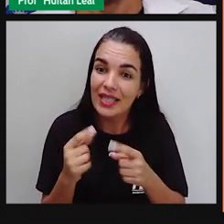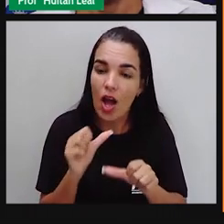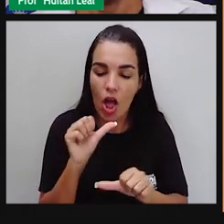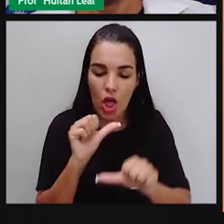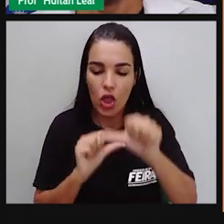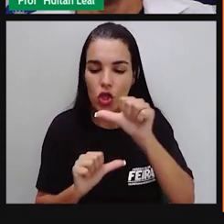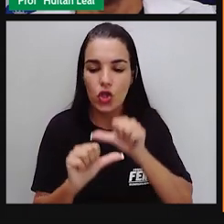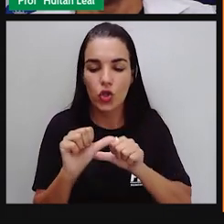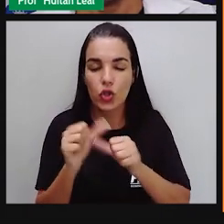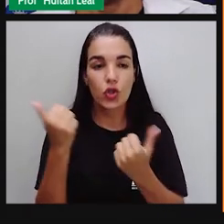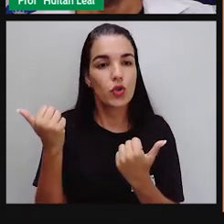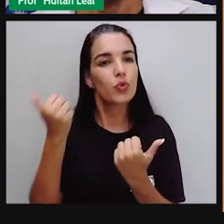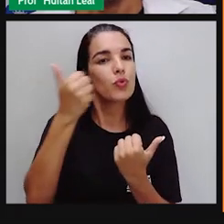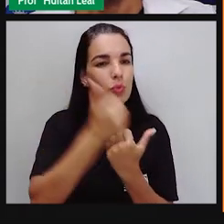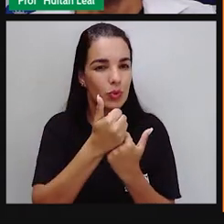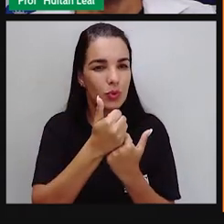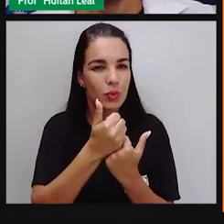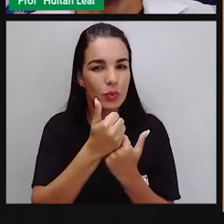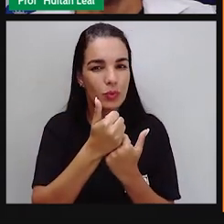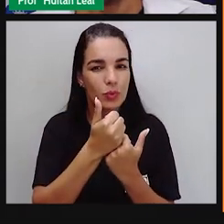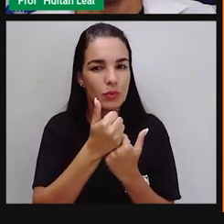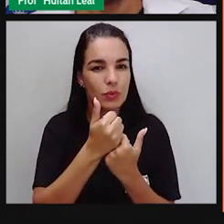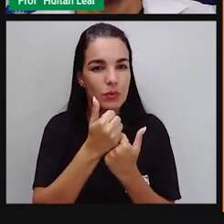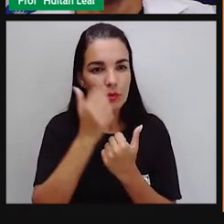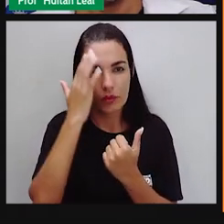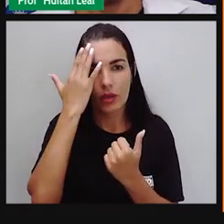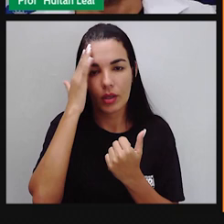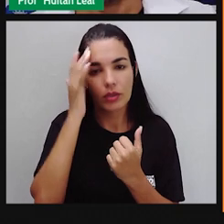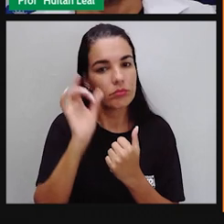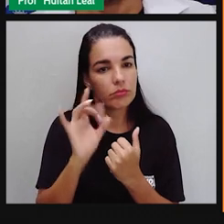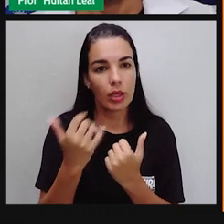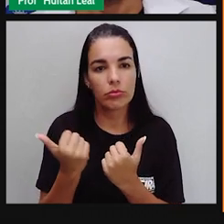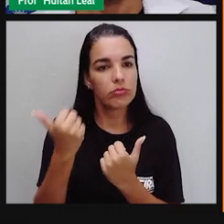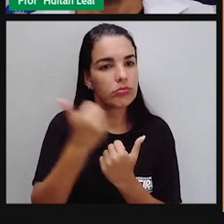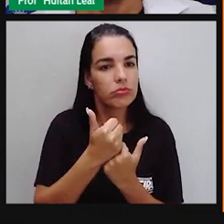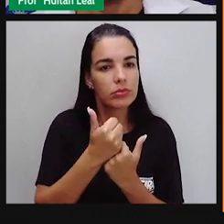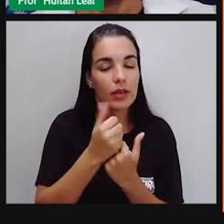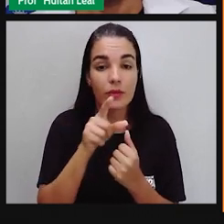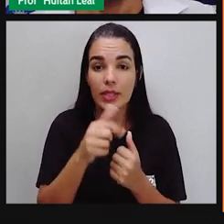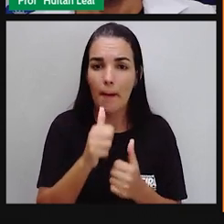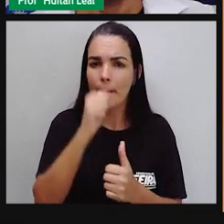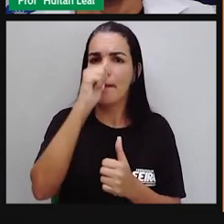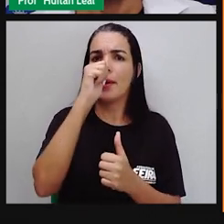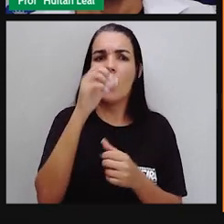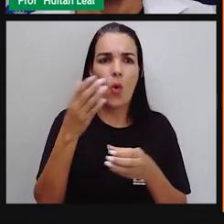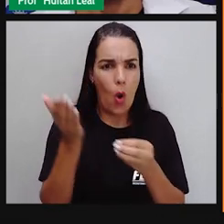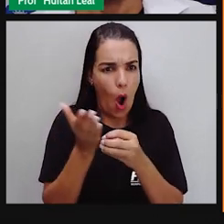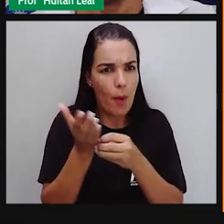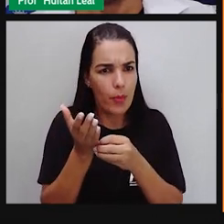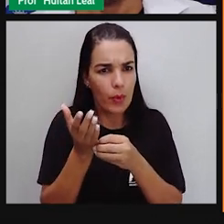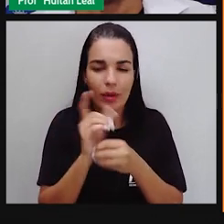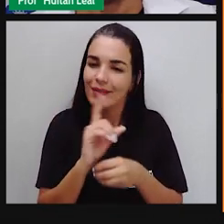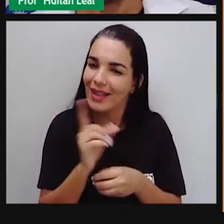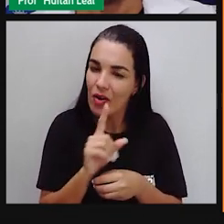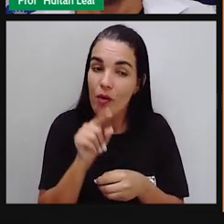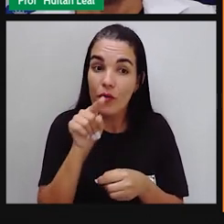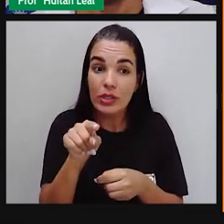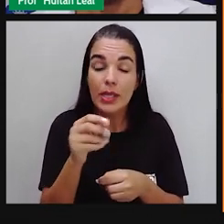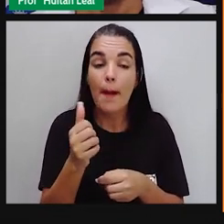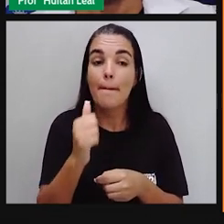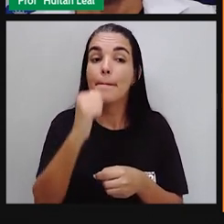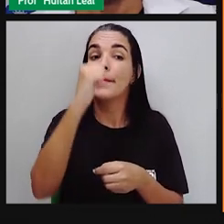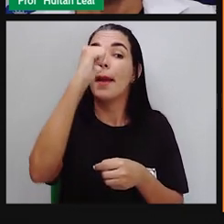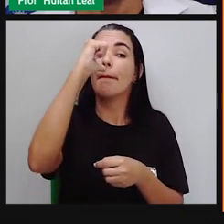Não é assim, no sentido figurado. Bebeu um copo de água. Ele não bebeu o copo. Ele bebeu o que está dentro do